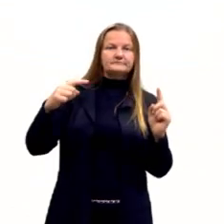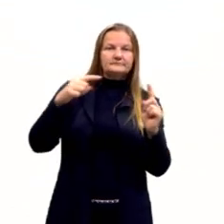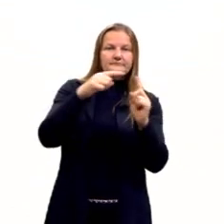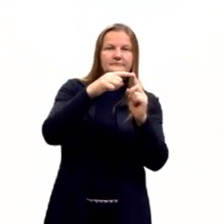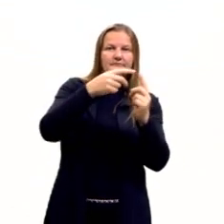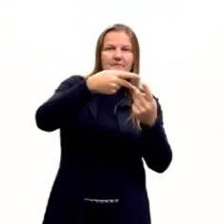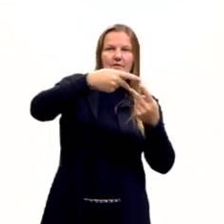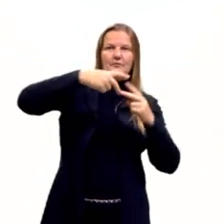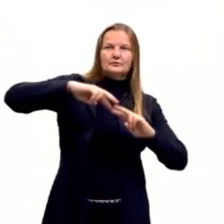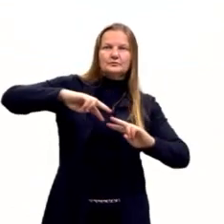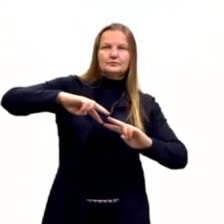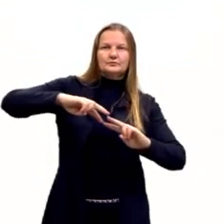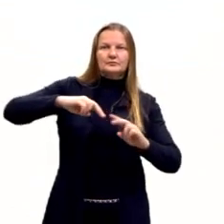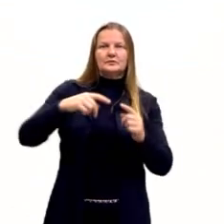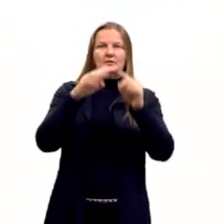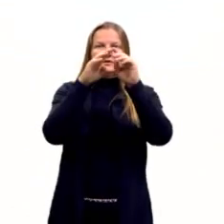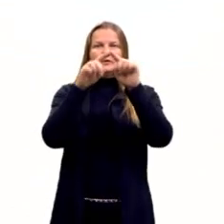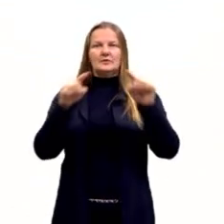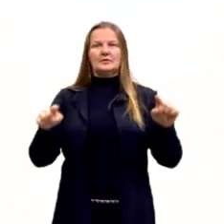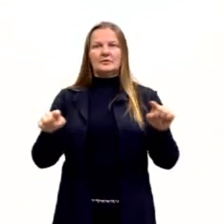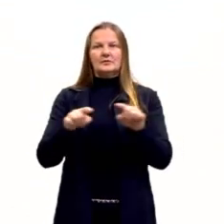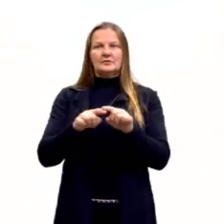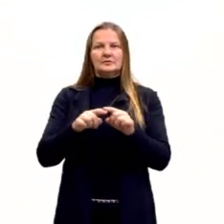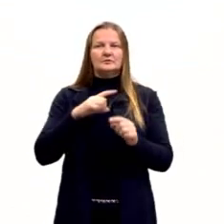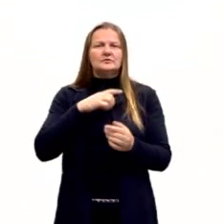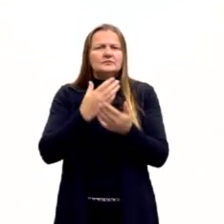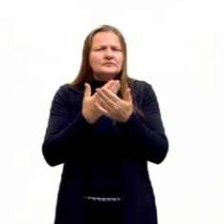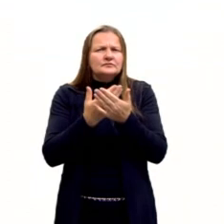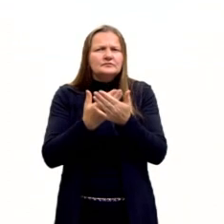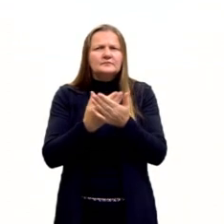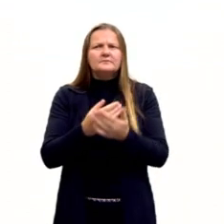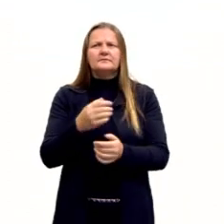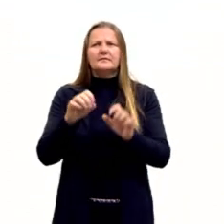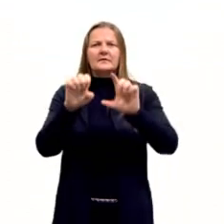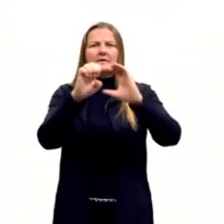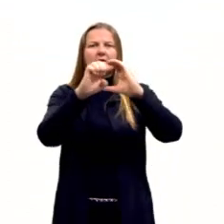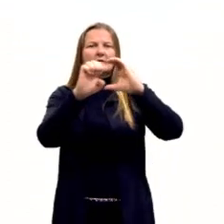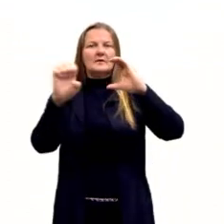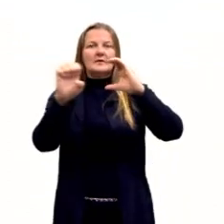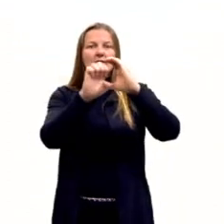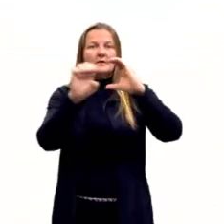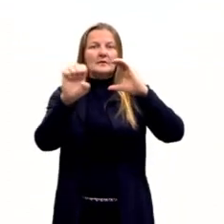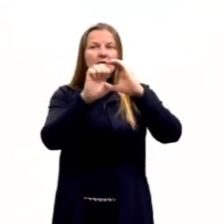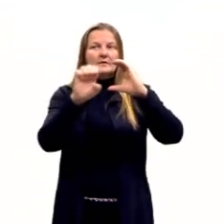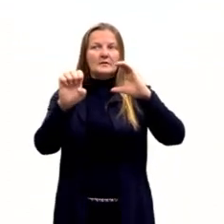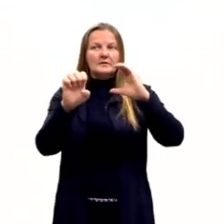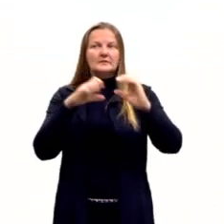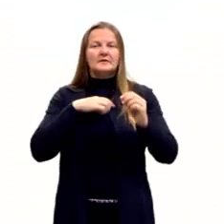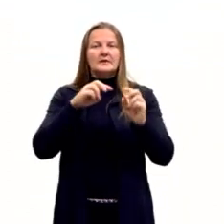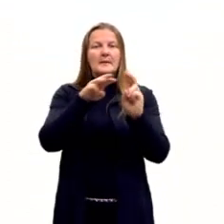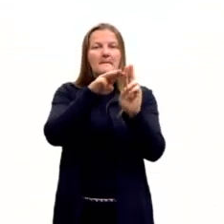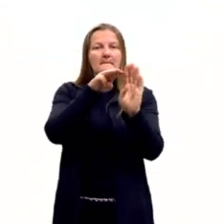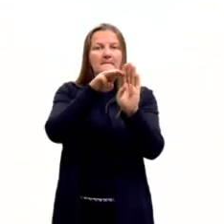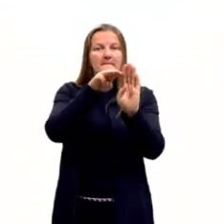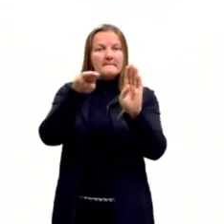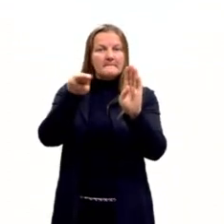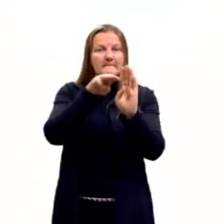estudadas no triângulo. São elas então a bissetriz, a mediana e a altura.